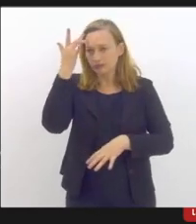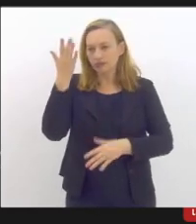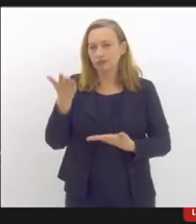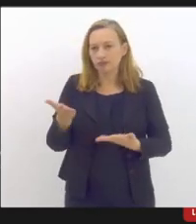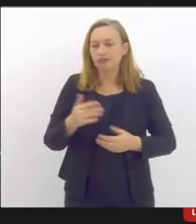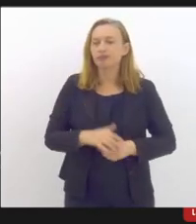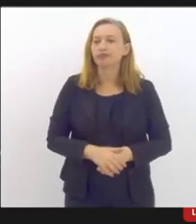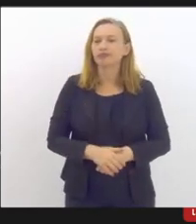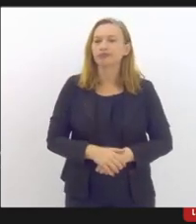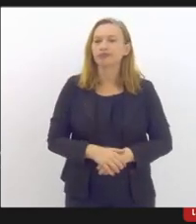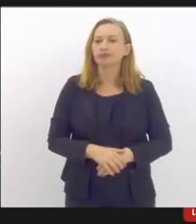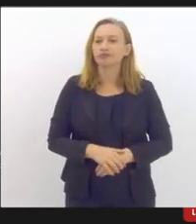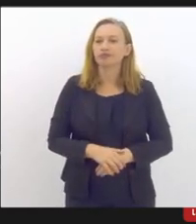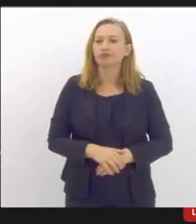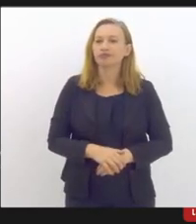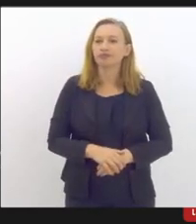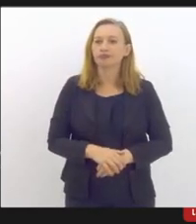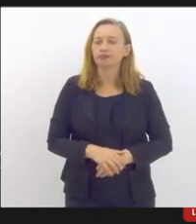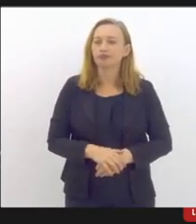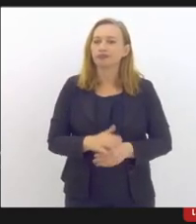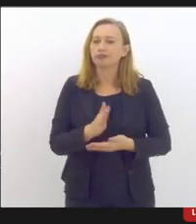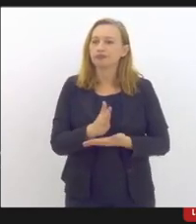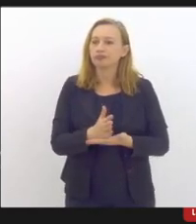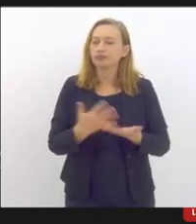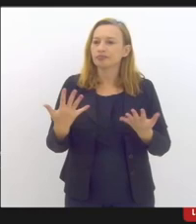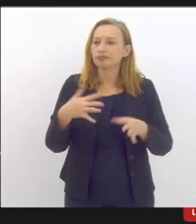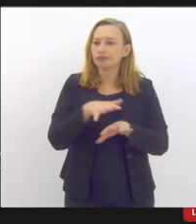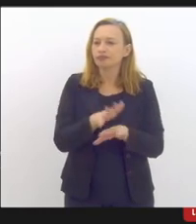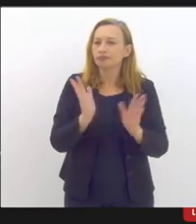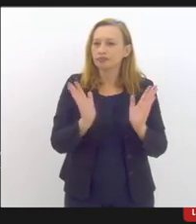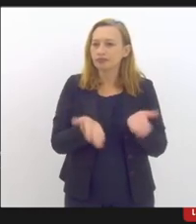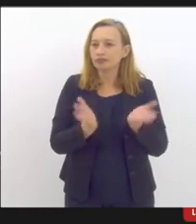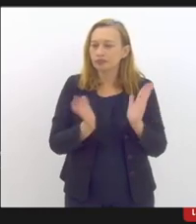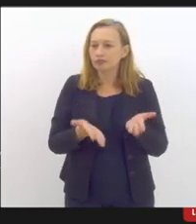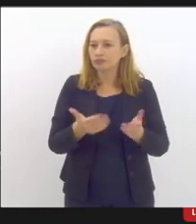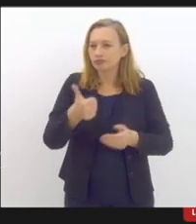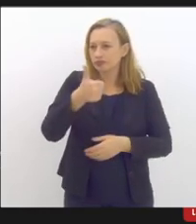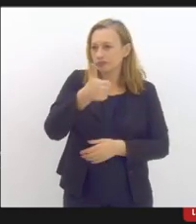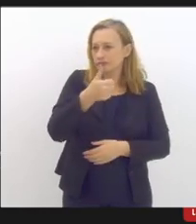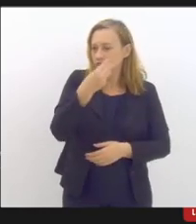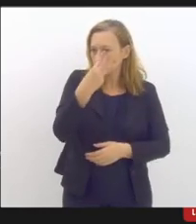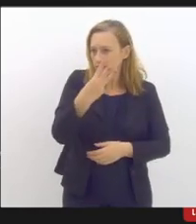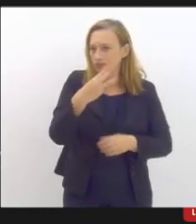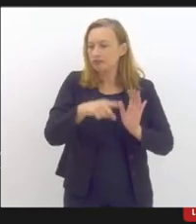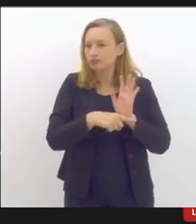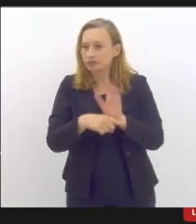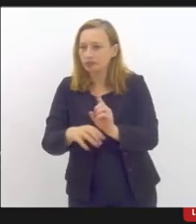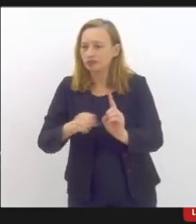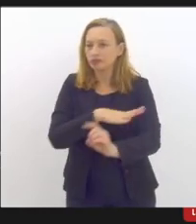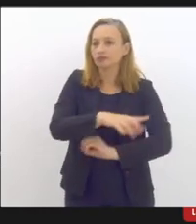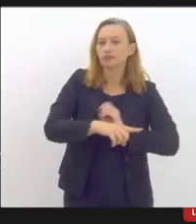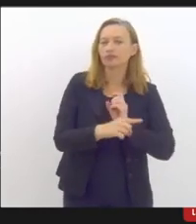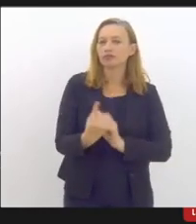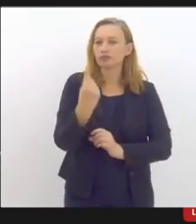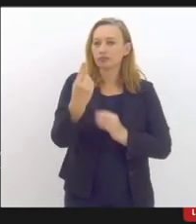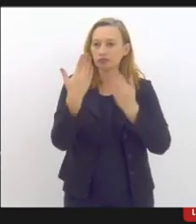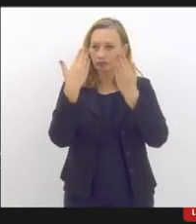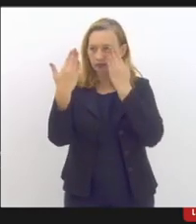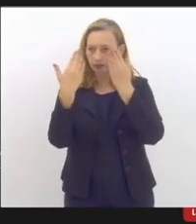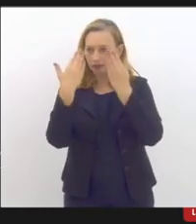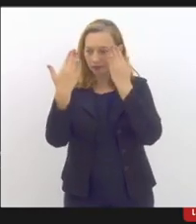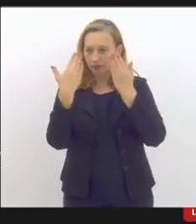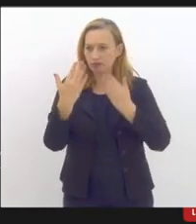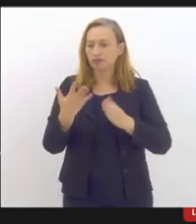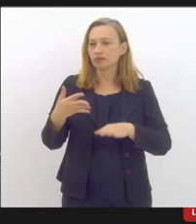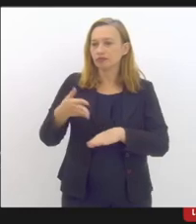é nós temos na divisão de inclusão hoje nós somos três assistentes sociais e uma psicóloga que no momento acabou